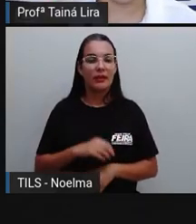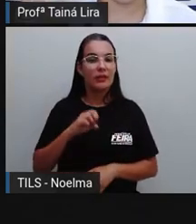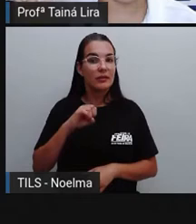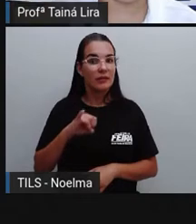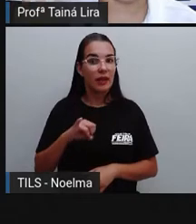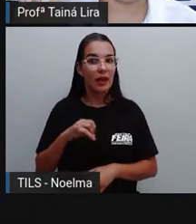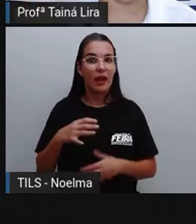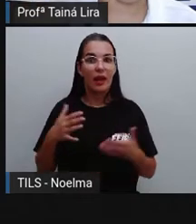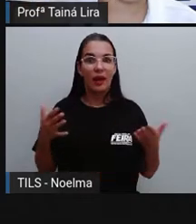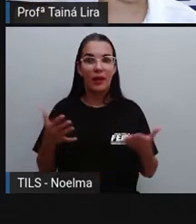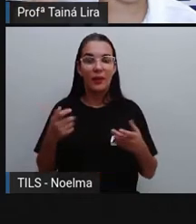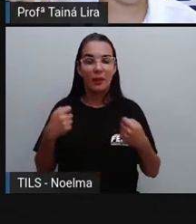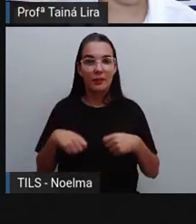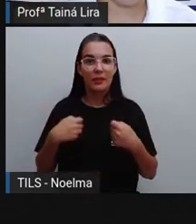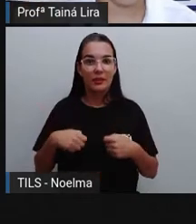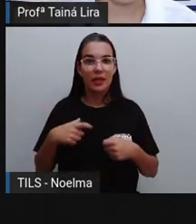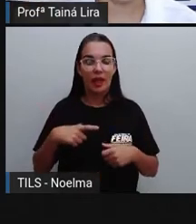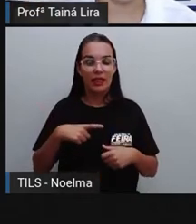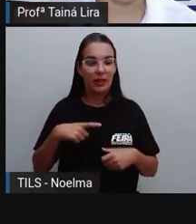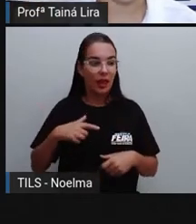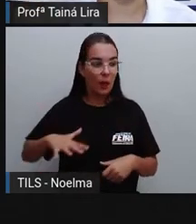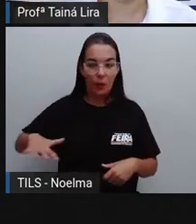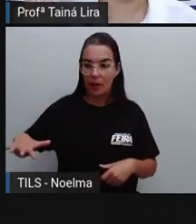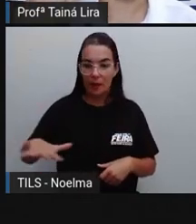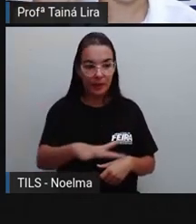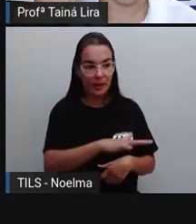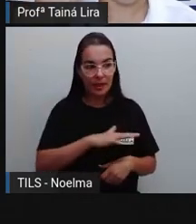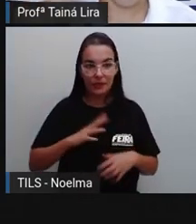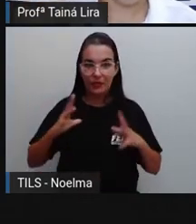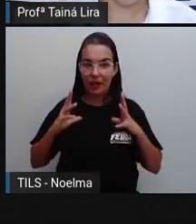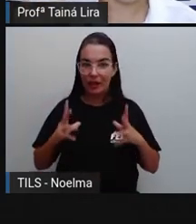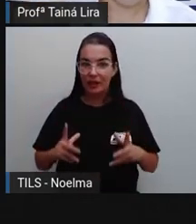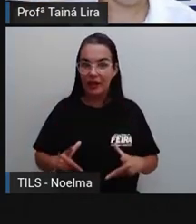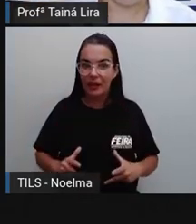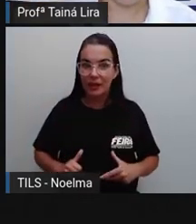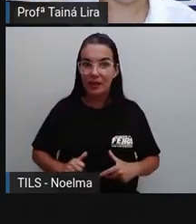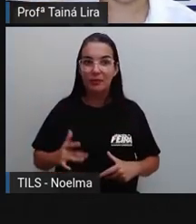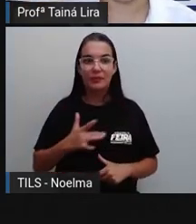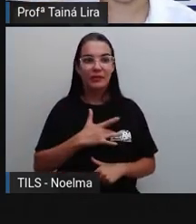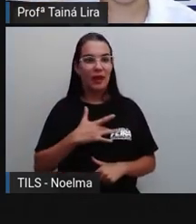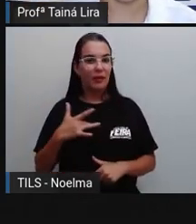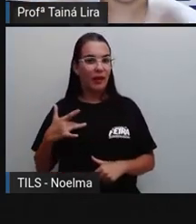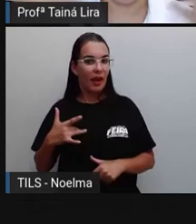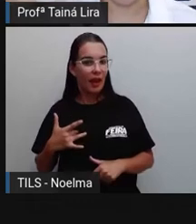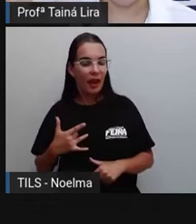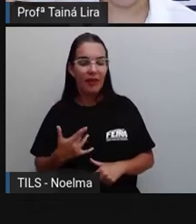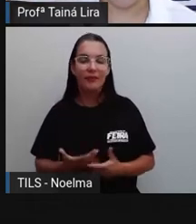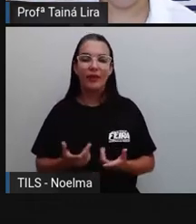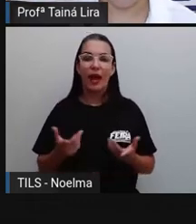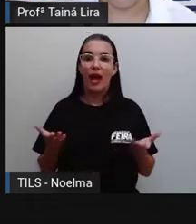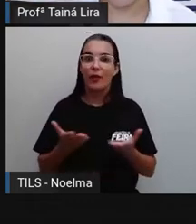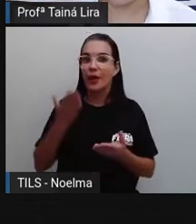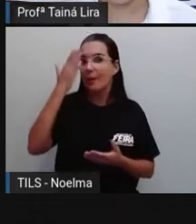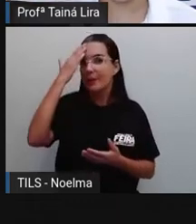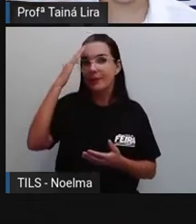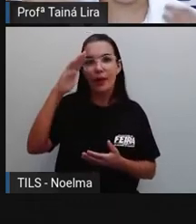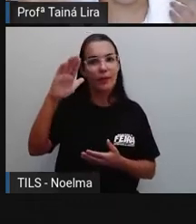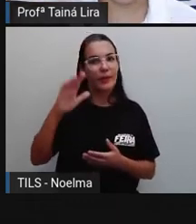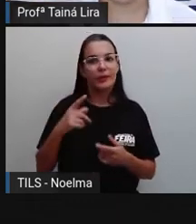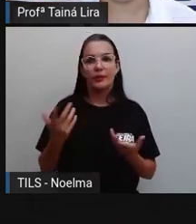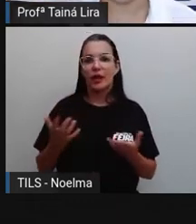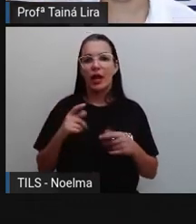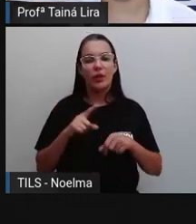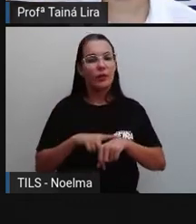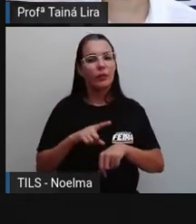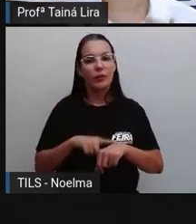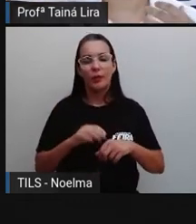sempre estar em um ambiente limpo, né? Mais saudável para a gente, principalmente agora, nesse